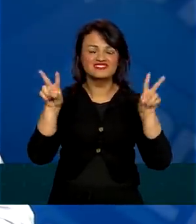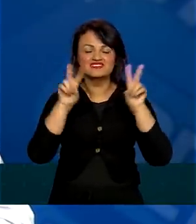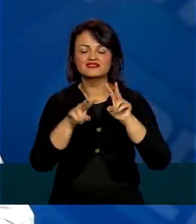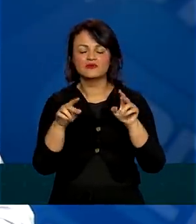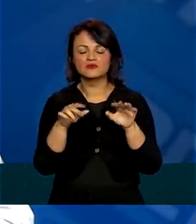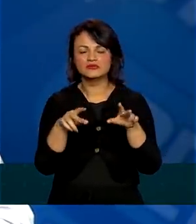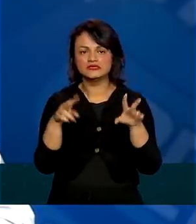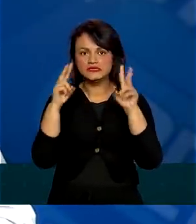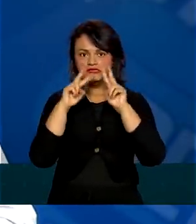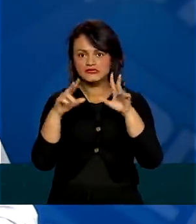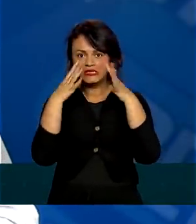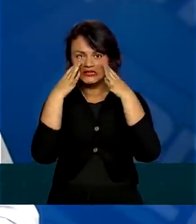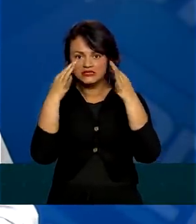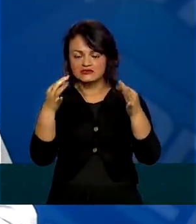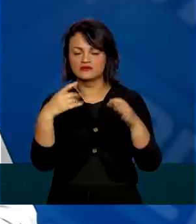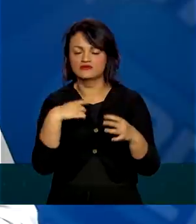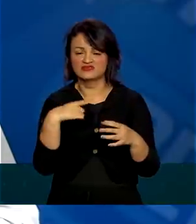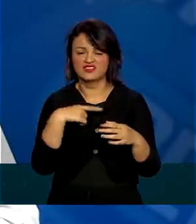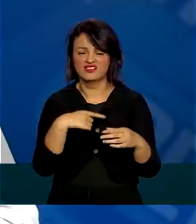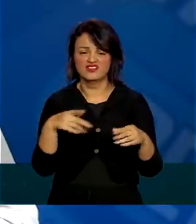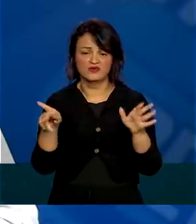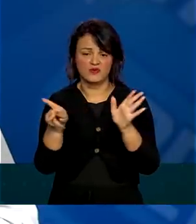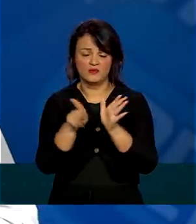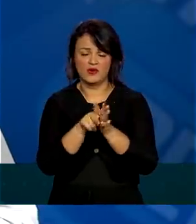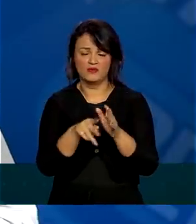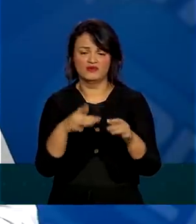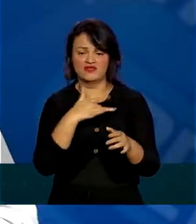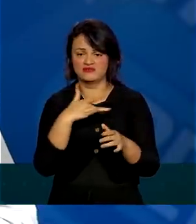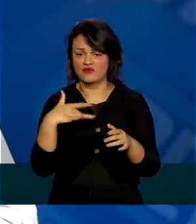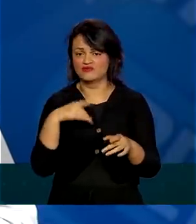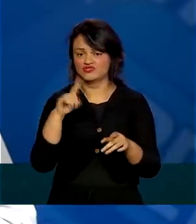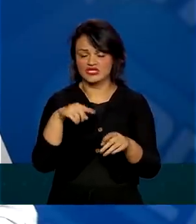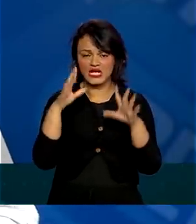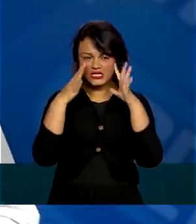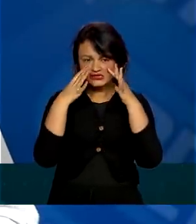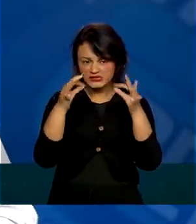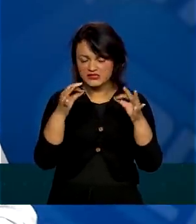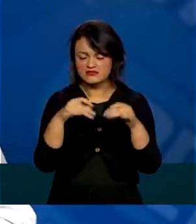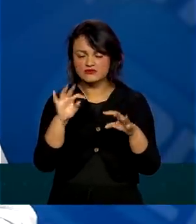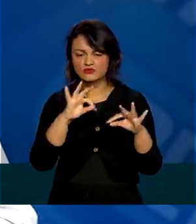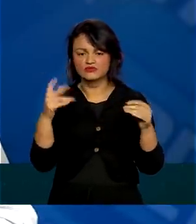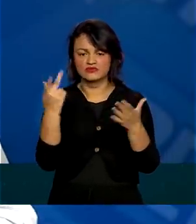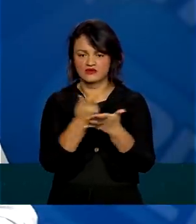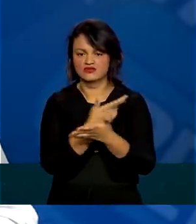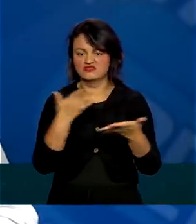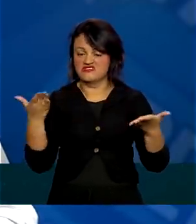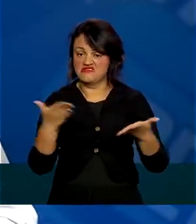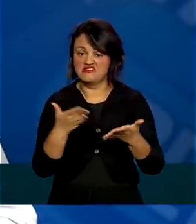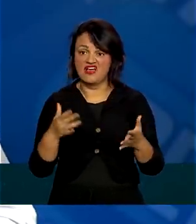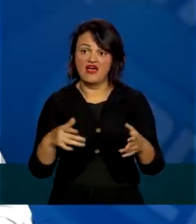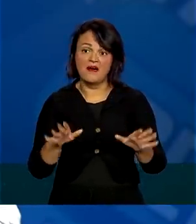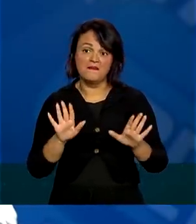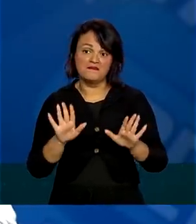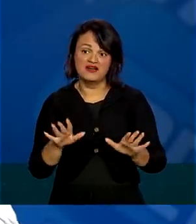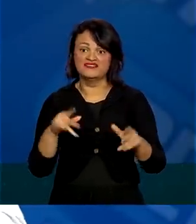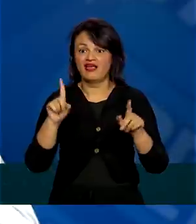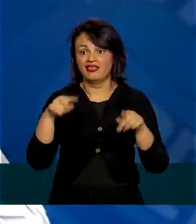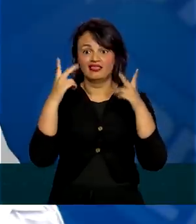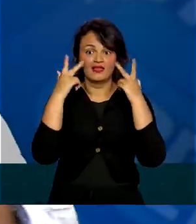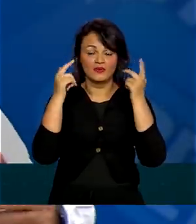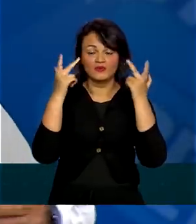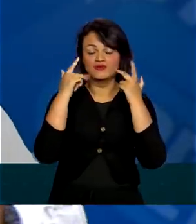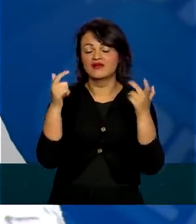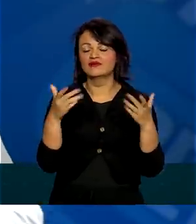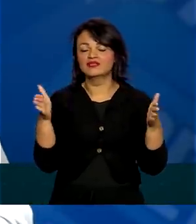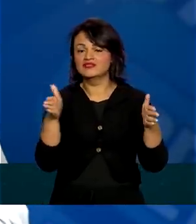atenta das suas pastas. E a pasta da saúde tem uma visão muito atenta de tudo que ela vem passando. Agora, é natural que